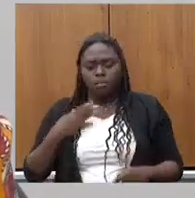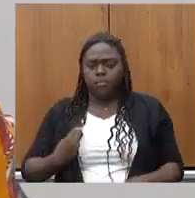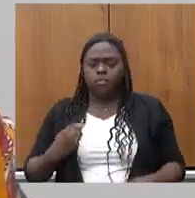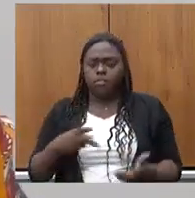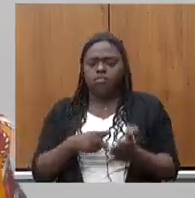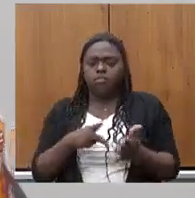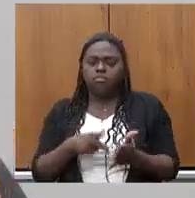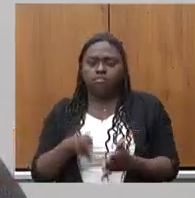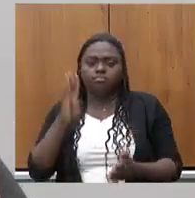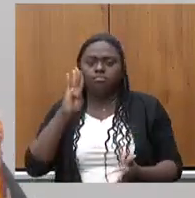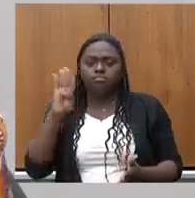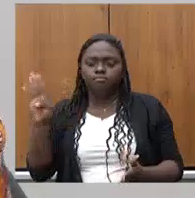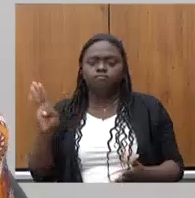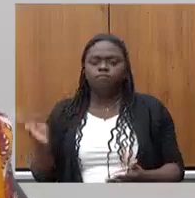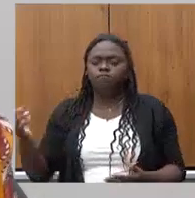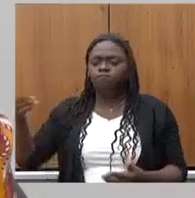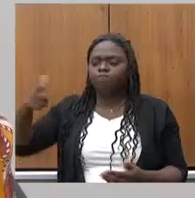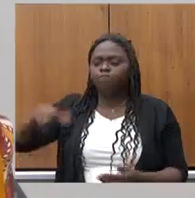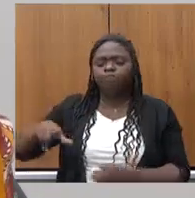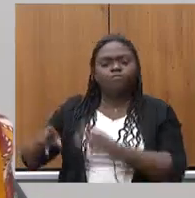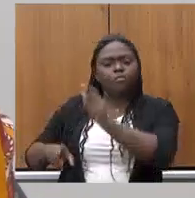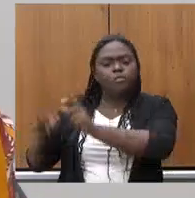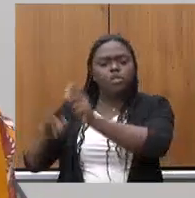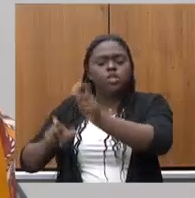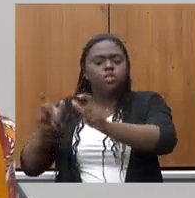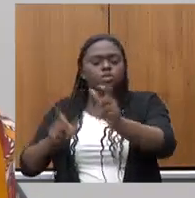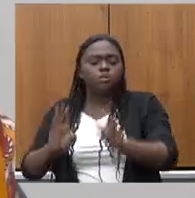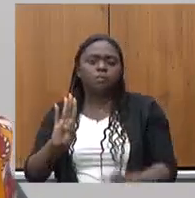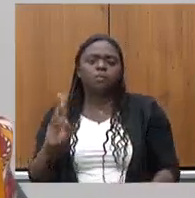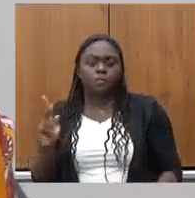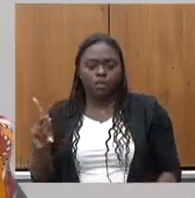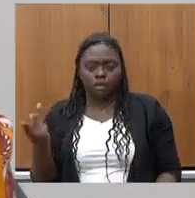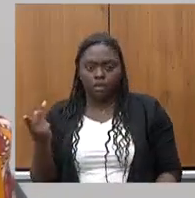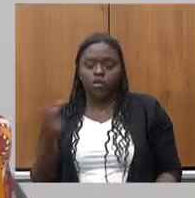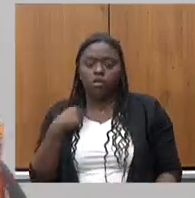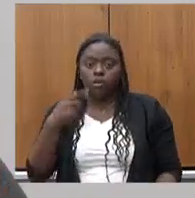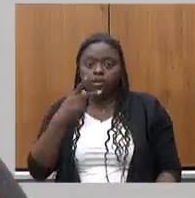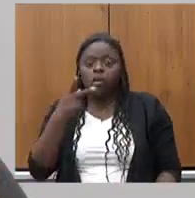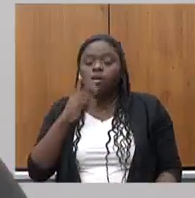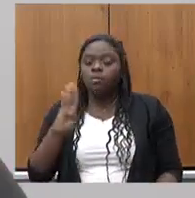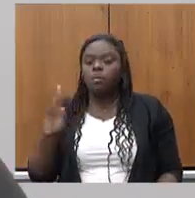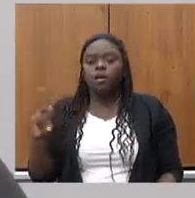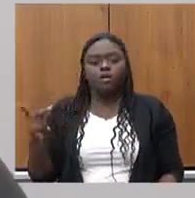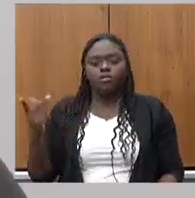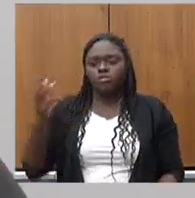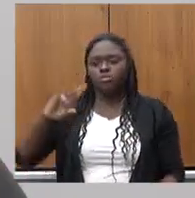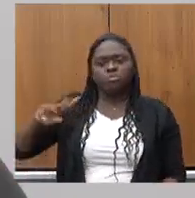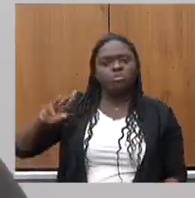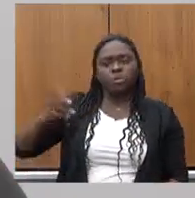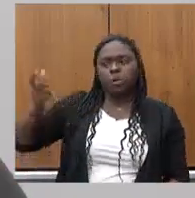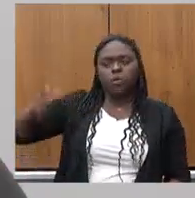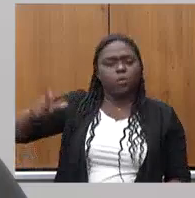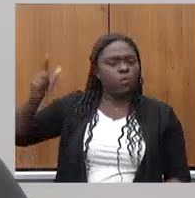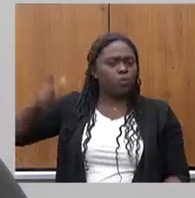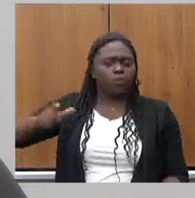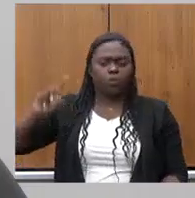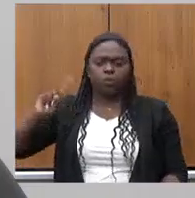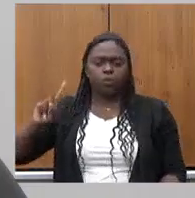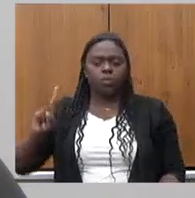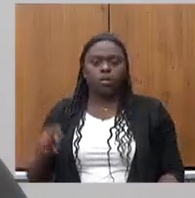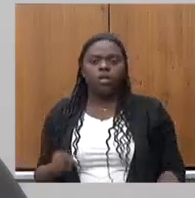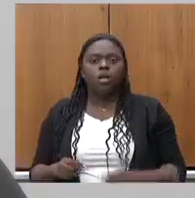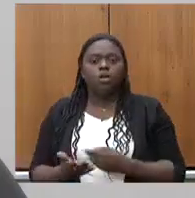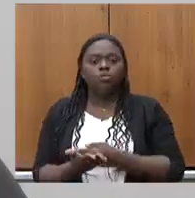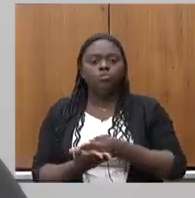inclusive e a de outras milhares de pessoas em Belo Horizonte estou falando de Belo Horizonte não estou nem indo longe daqui vocês distribuíram